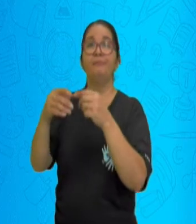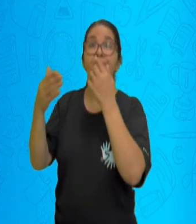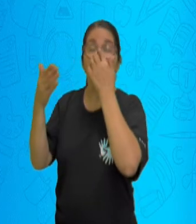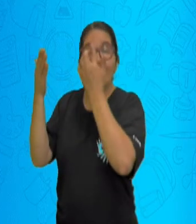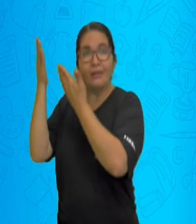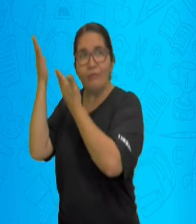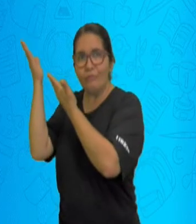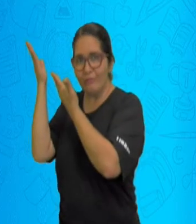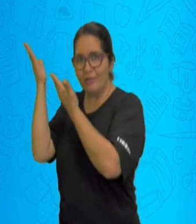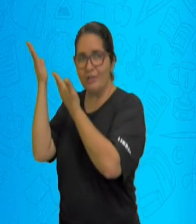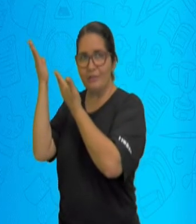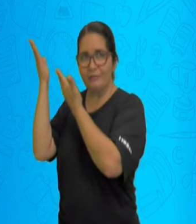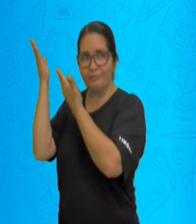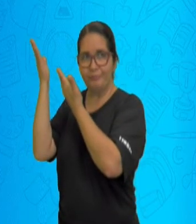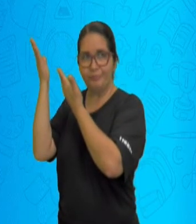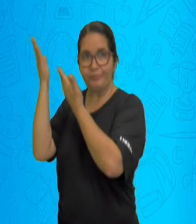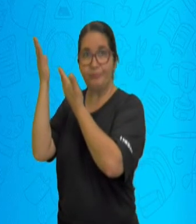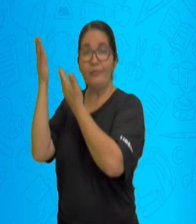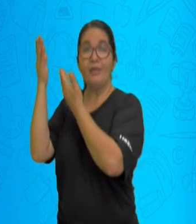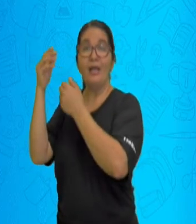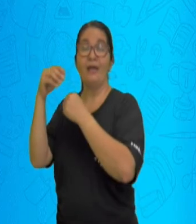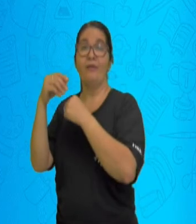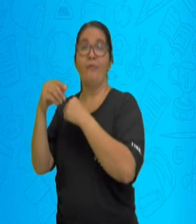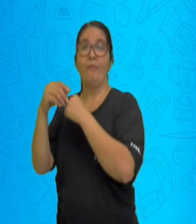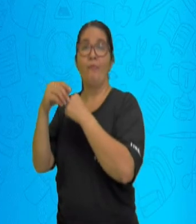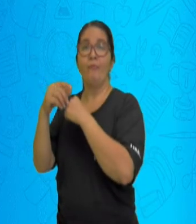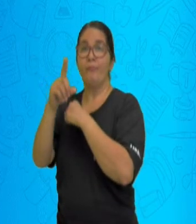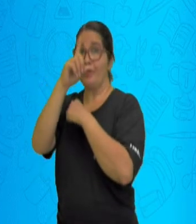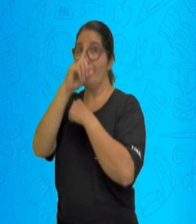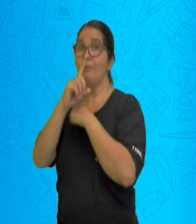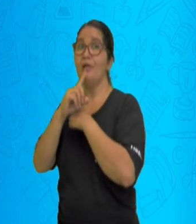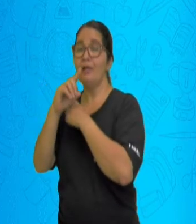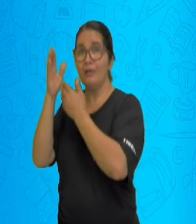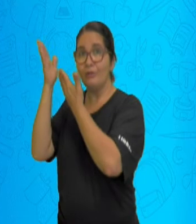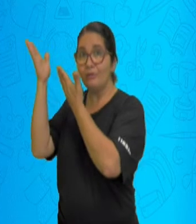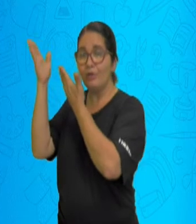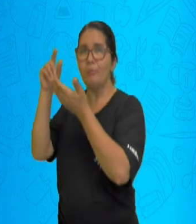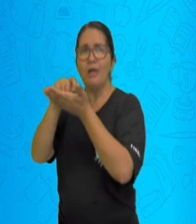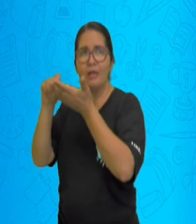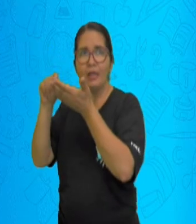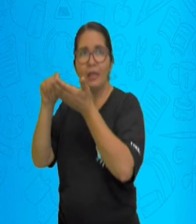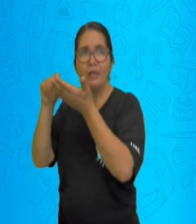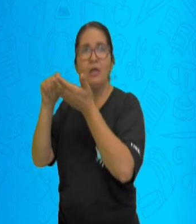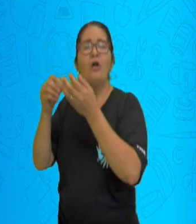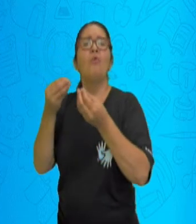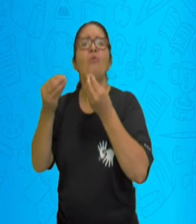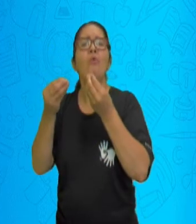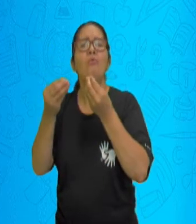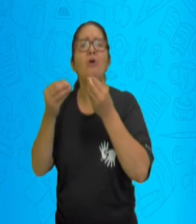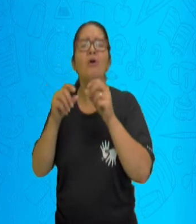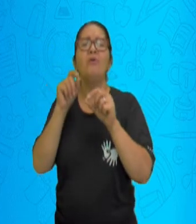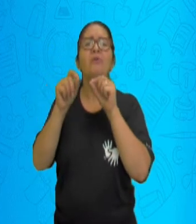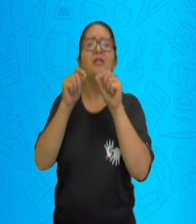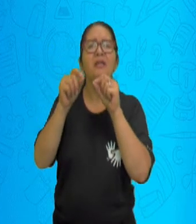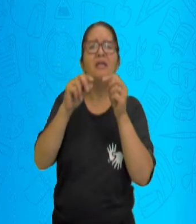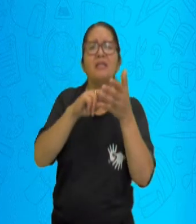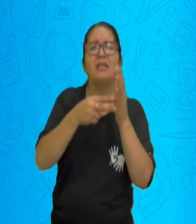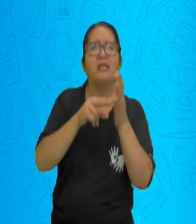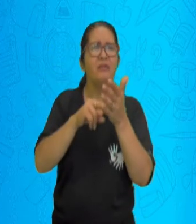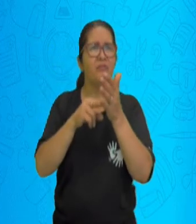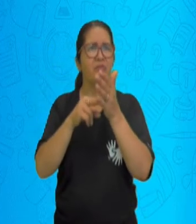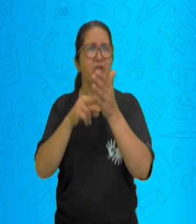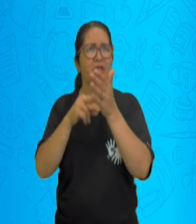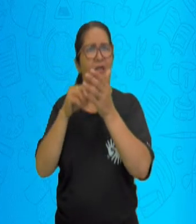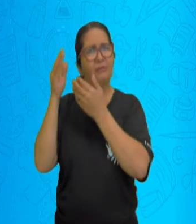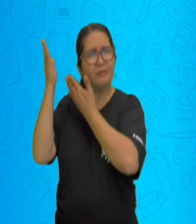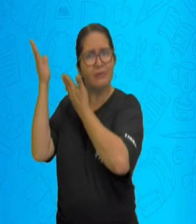de obra escrava. Então, temos aqui como informação que os italianos foram os primeiros que chegaram aqui no Brasil, forte,